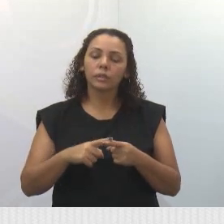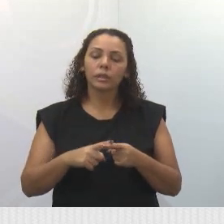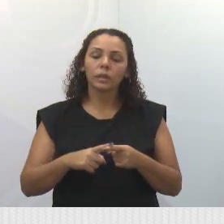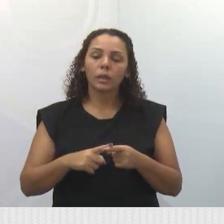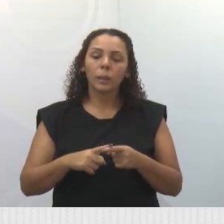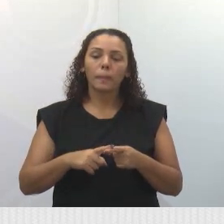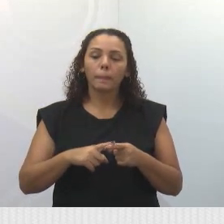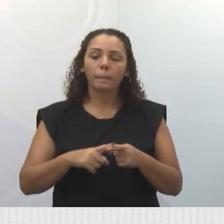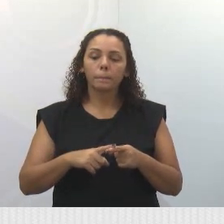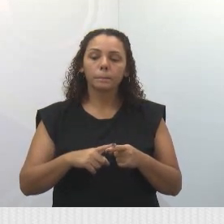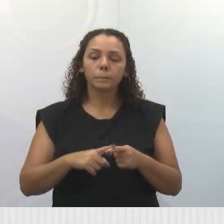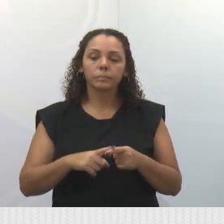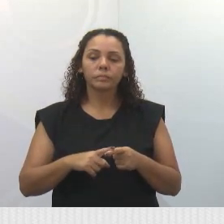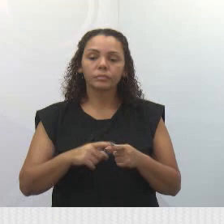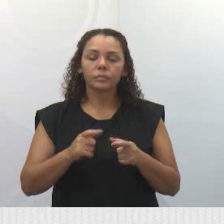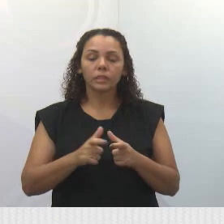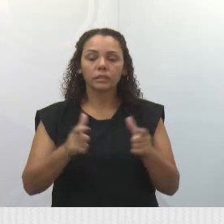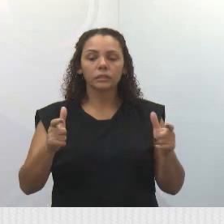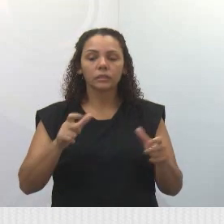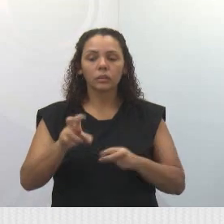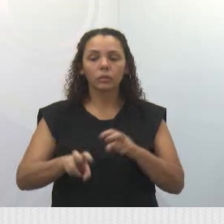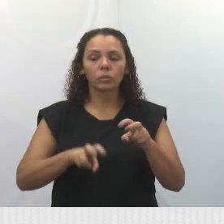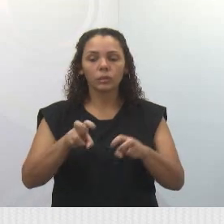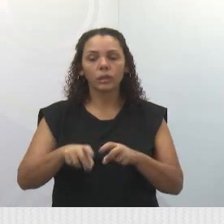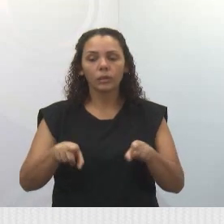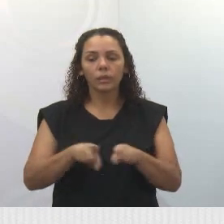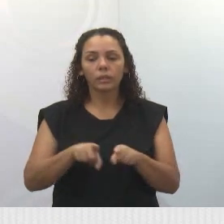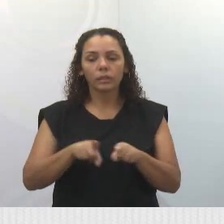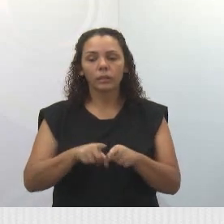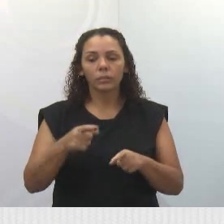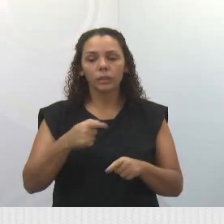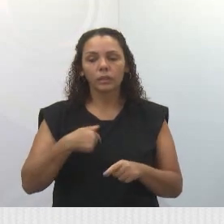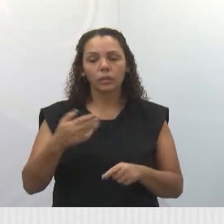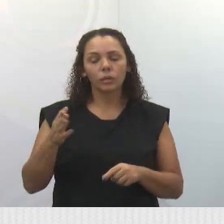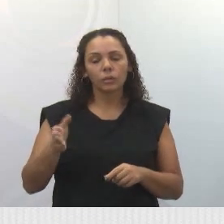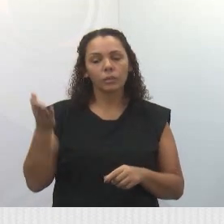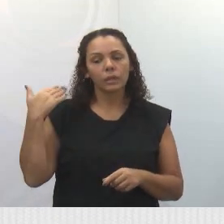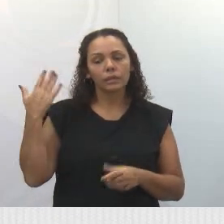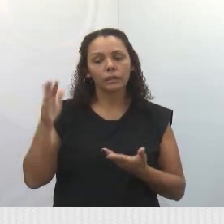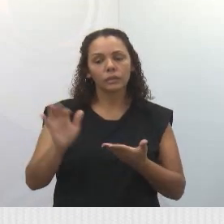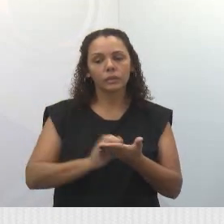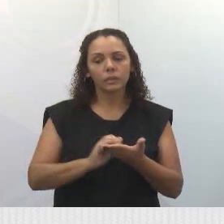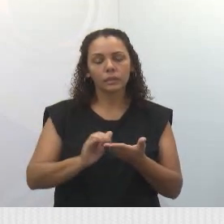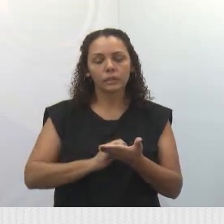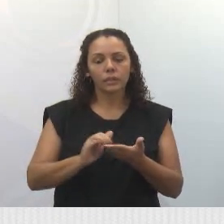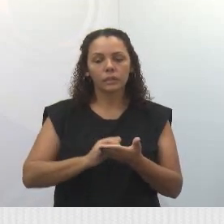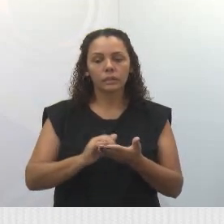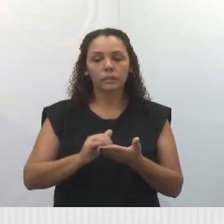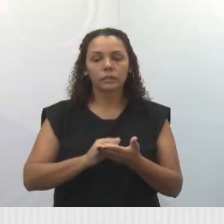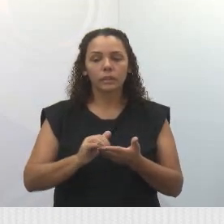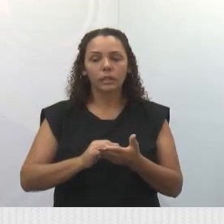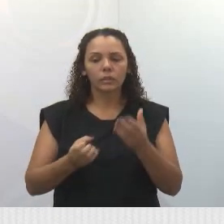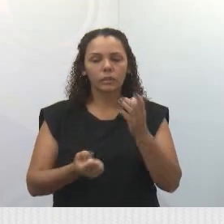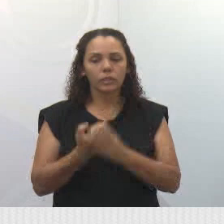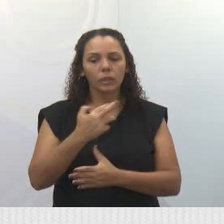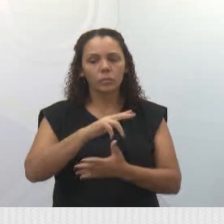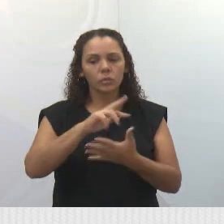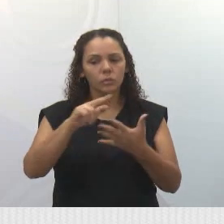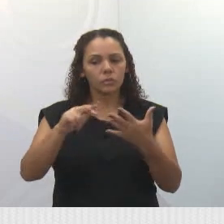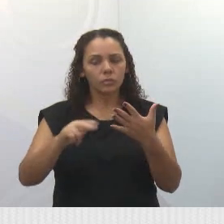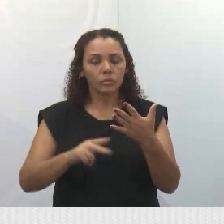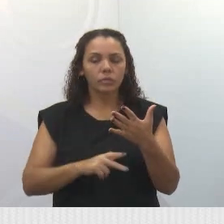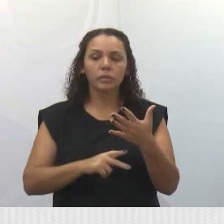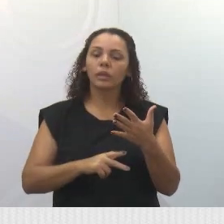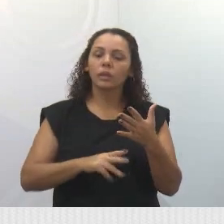também na orientação e na extensão rural. E também eu, quando fui secretário de Agricultura do município, nós criamos vários programas aqui em